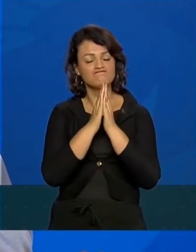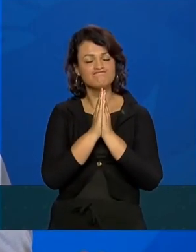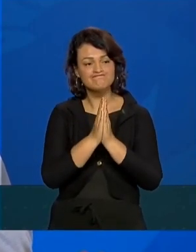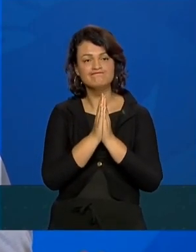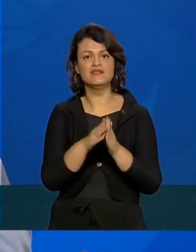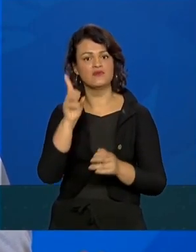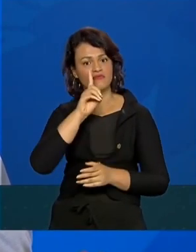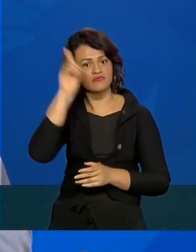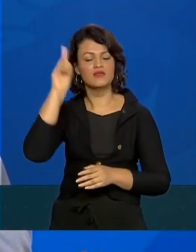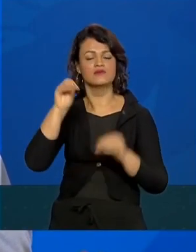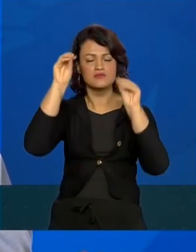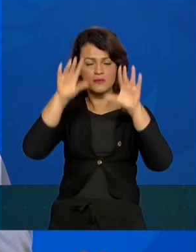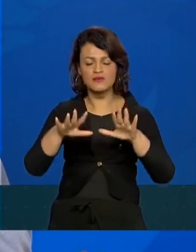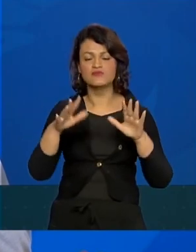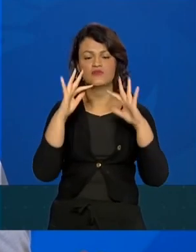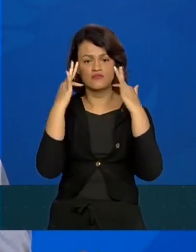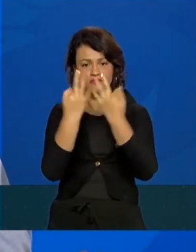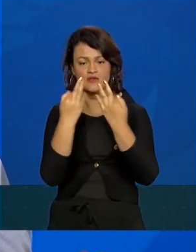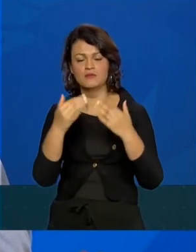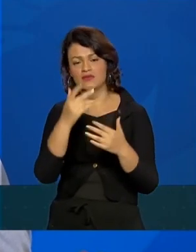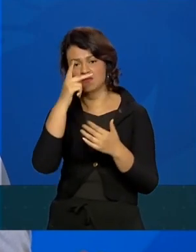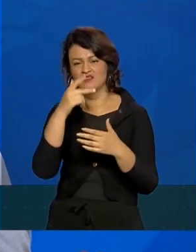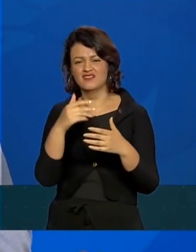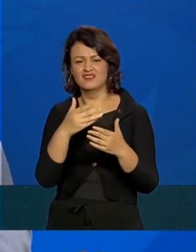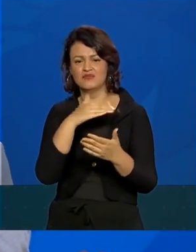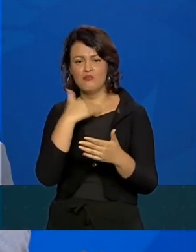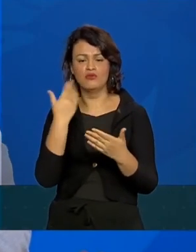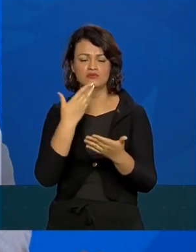conforte a família das pessoas que perderam seus entes queridos. Muito obrigado. Obrigado. Obrigado.